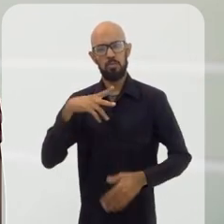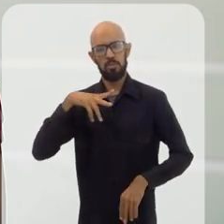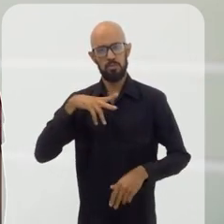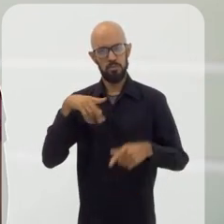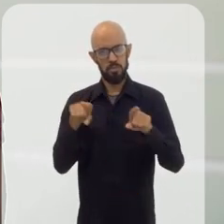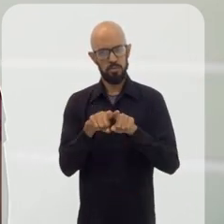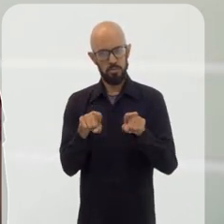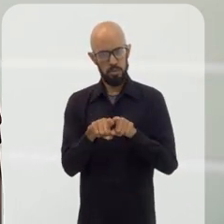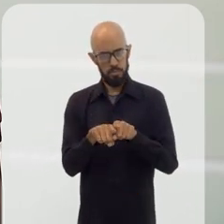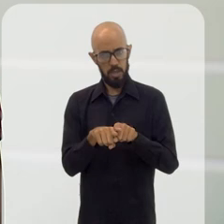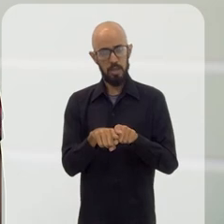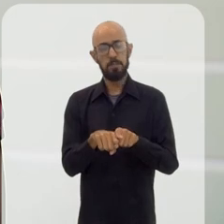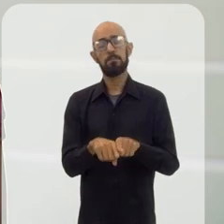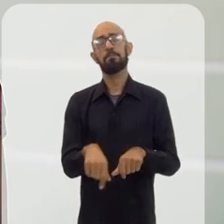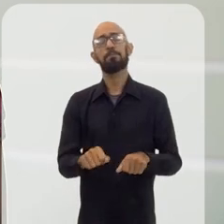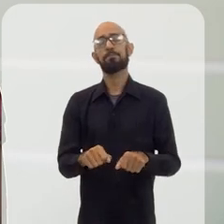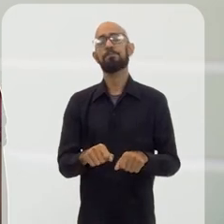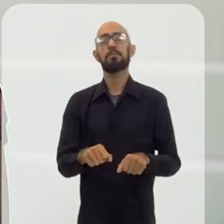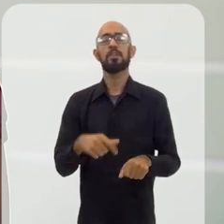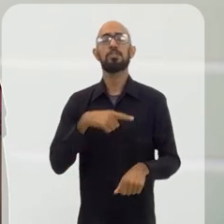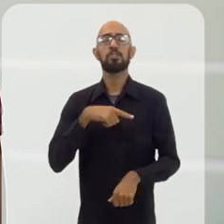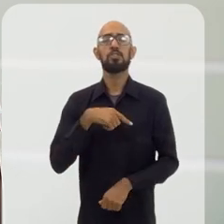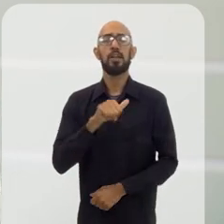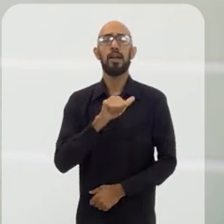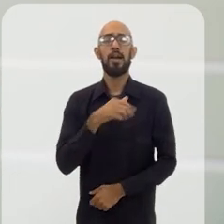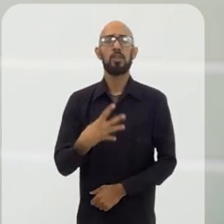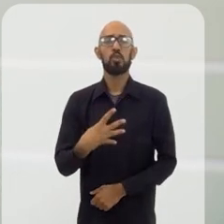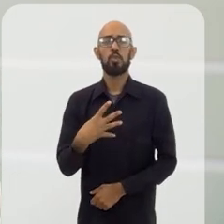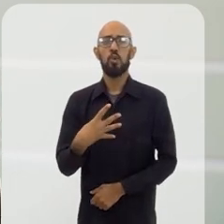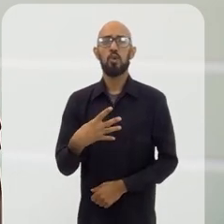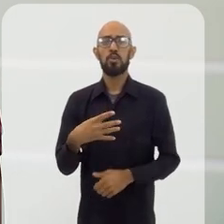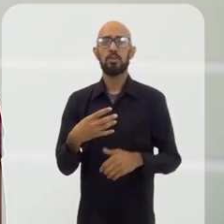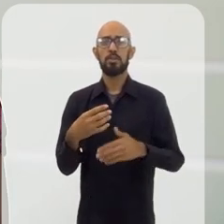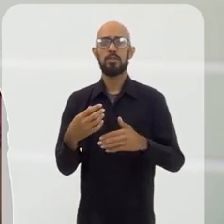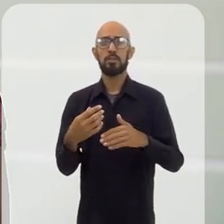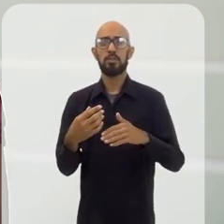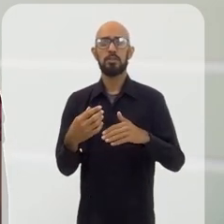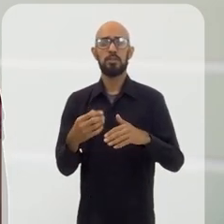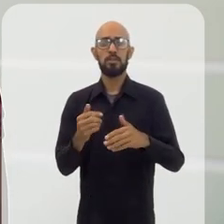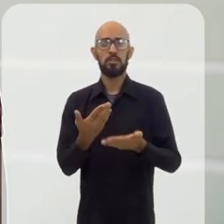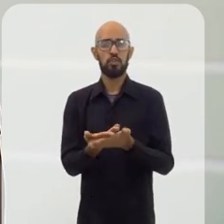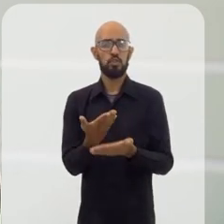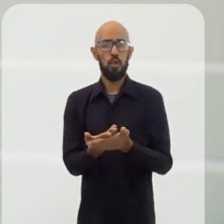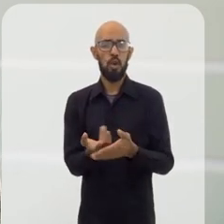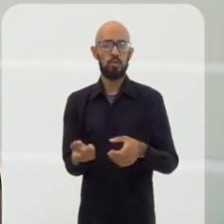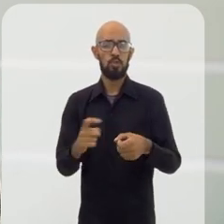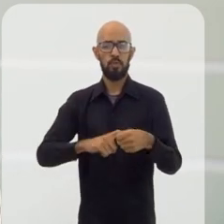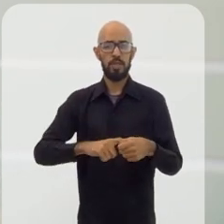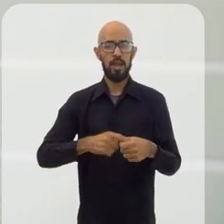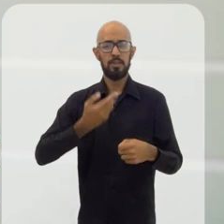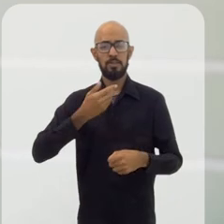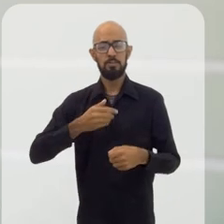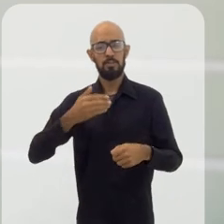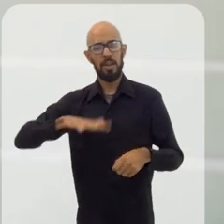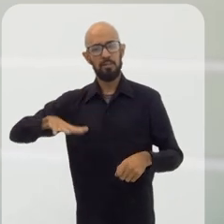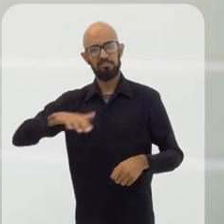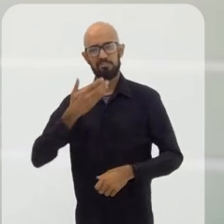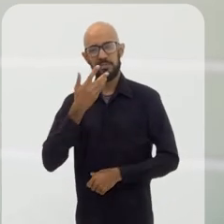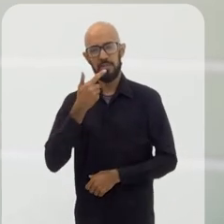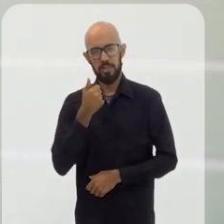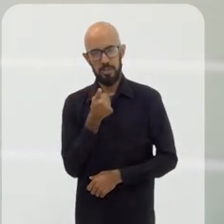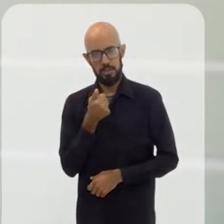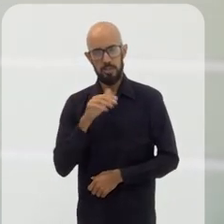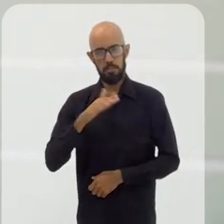municipal também e temos também 14 conveniadas, que são creches. Isso gera um montante da nossa rede